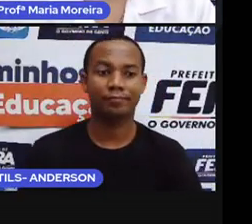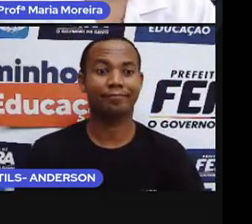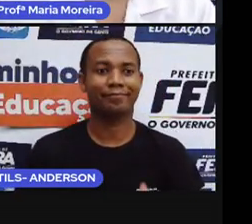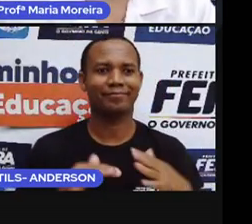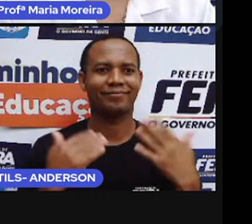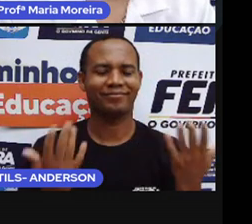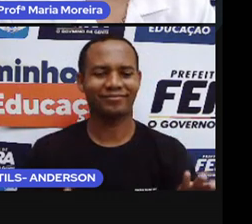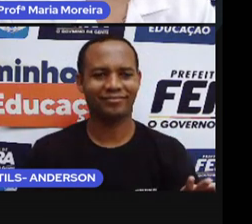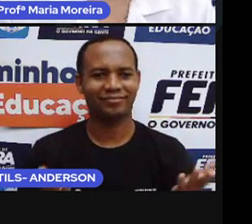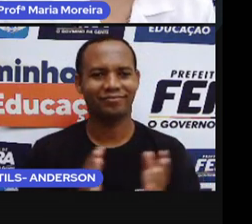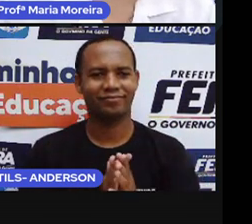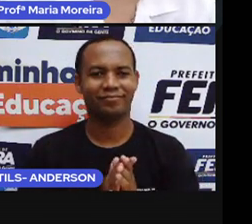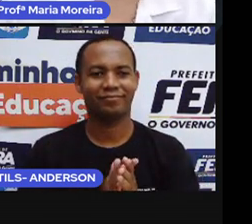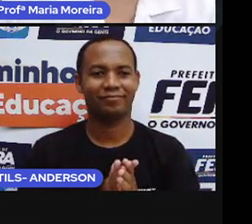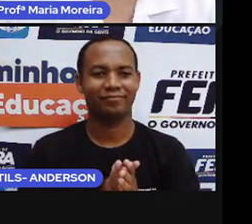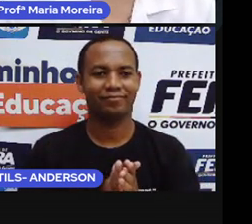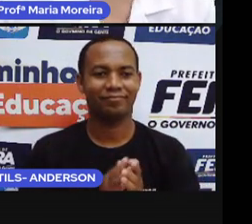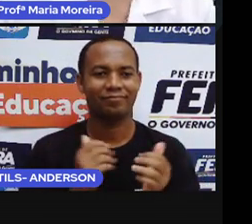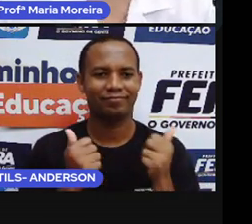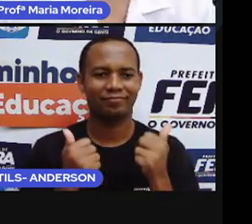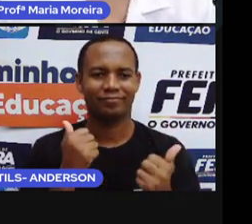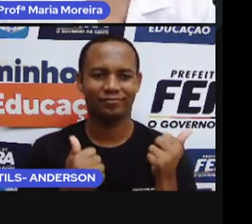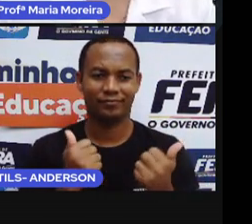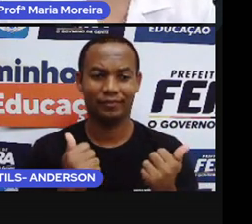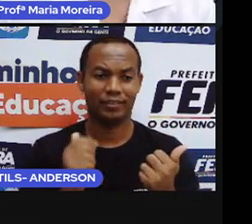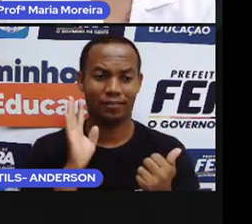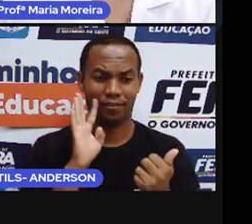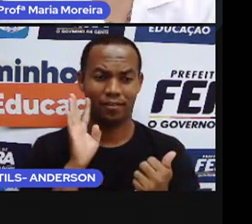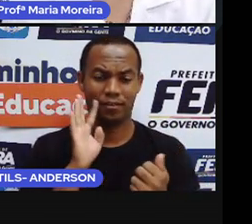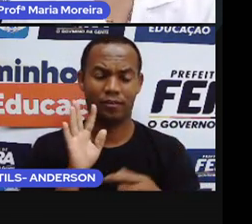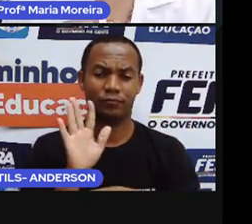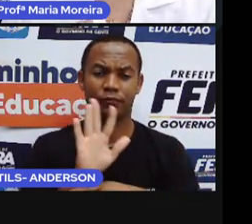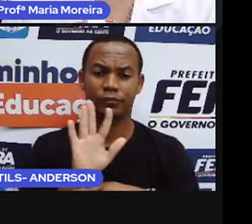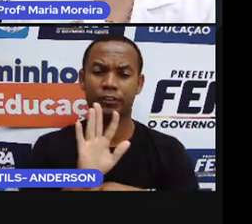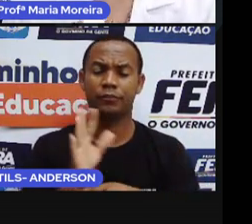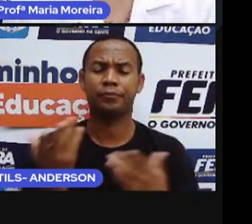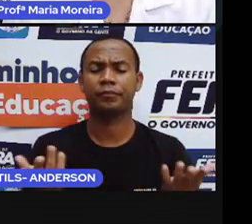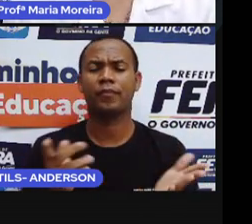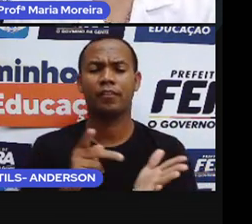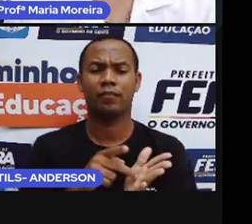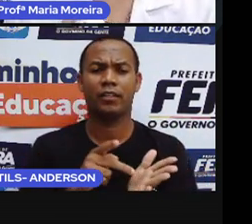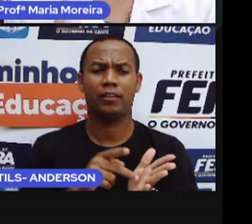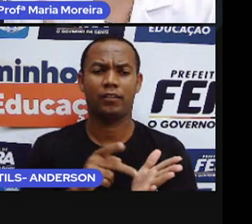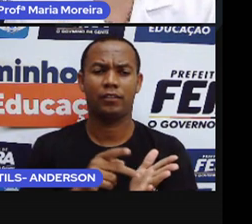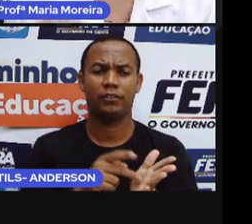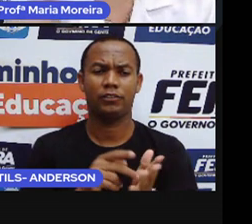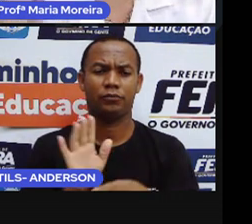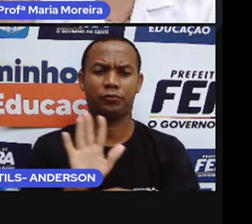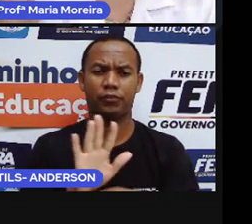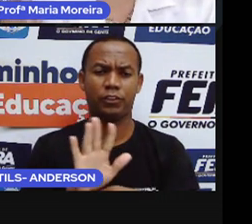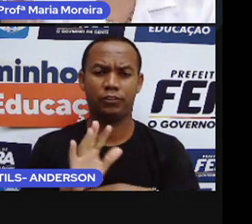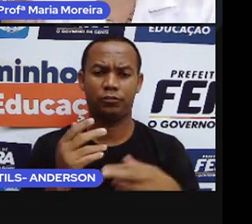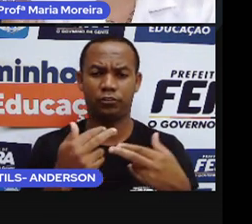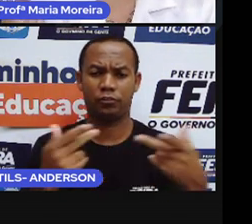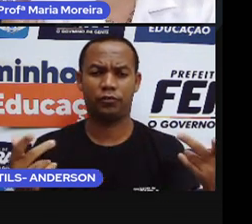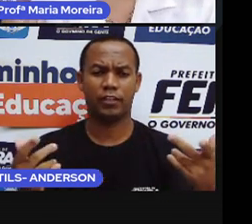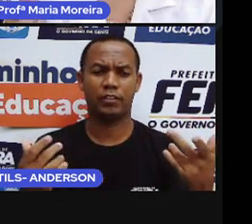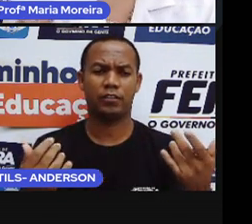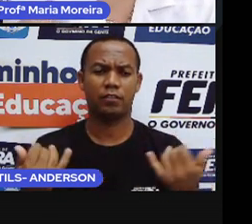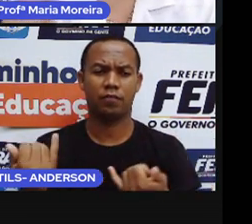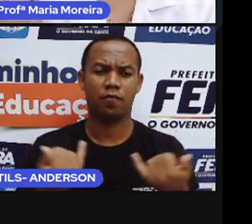E aí, o que acharam do vídeo? Na verdade, o vídeo traz para vocês várias informações